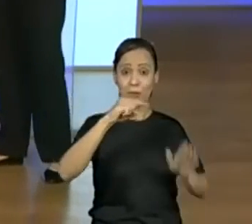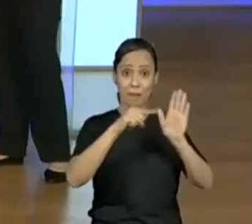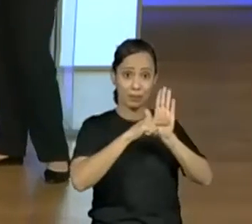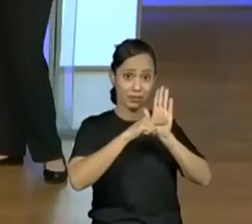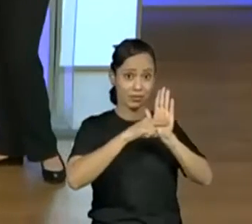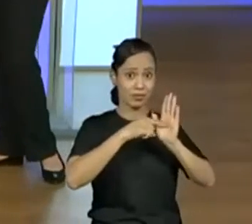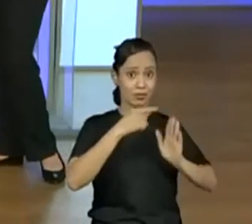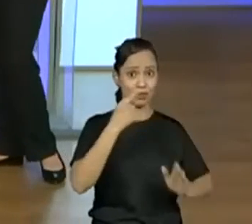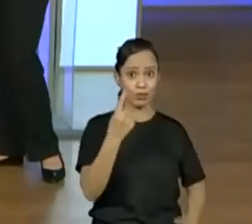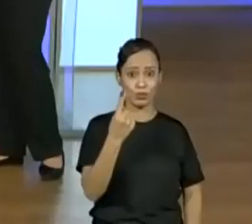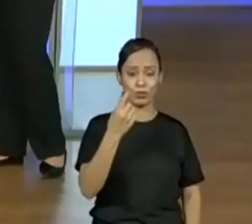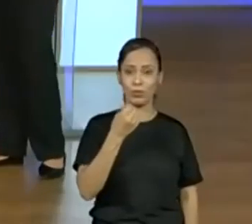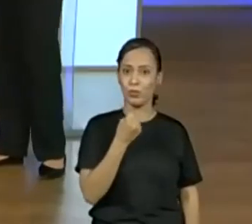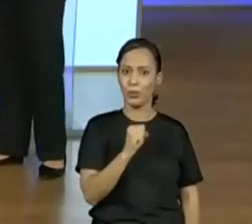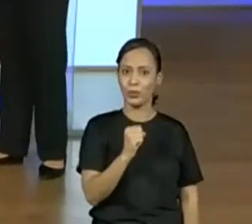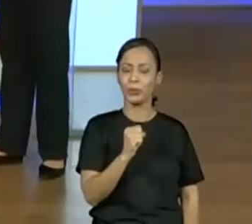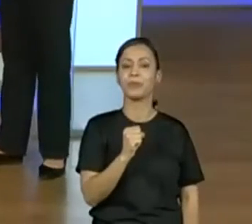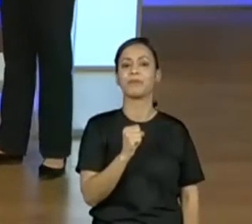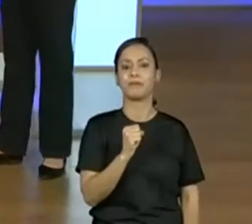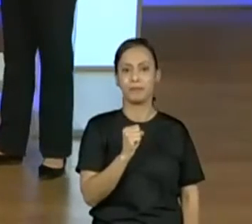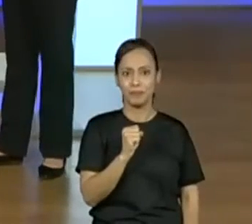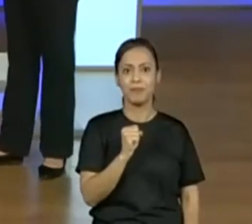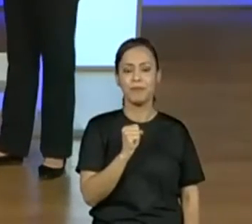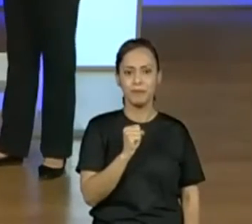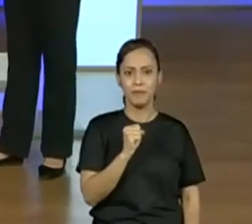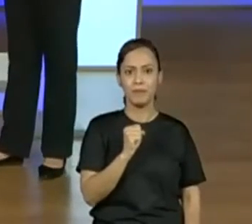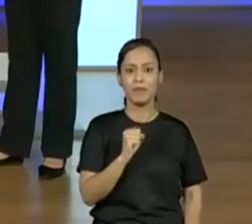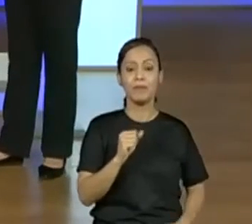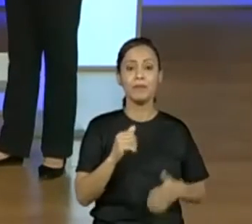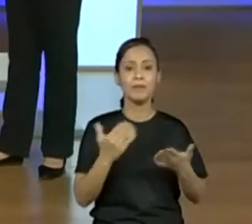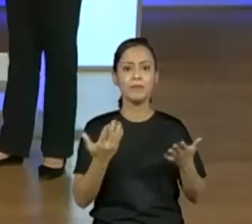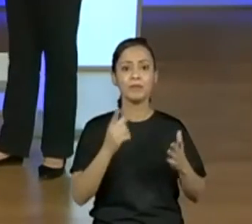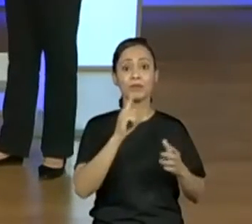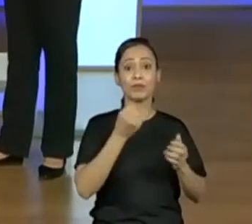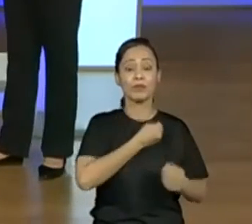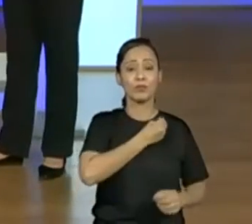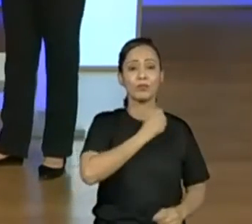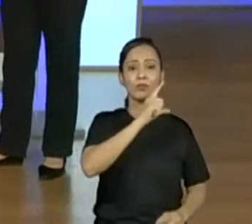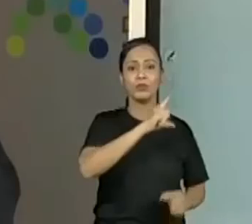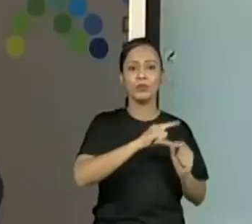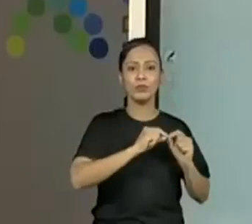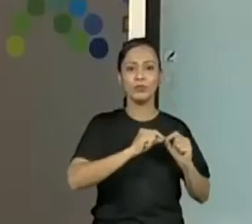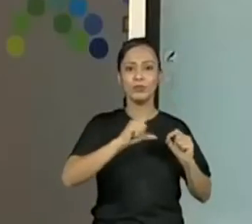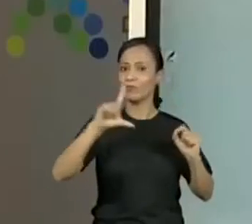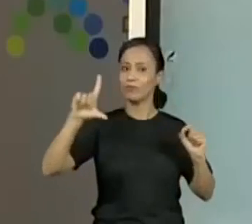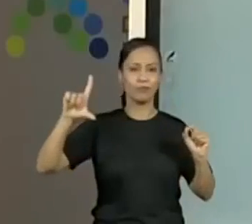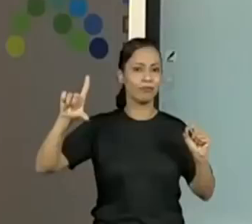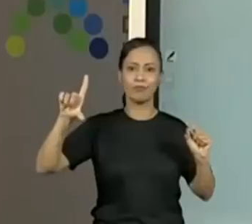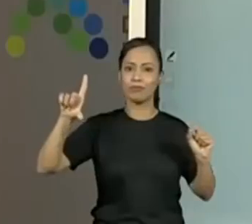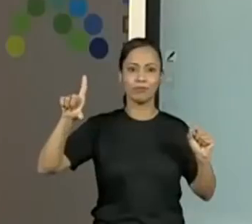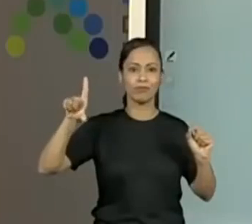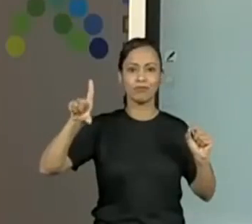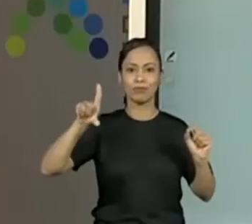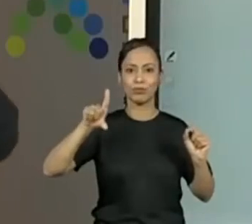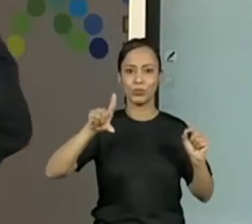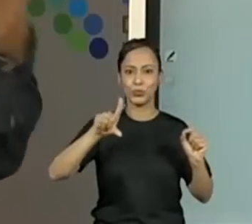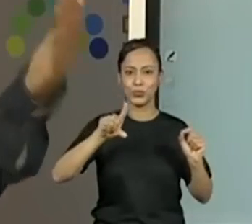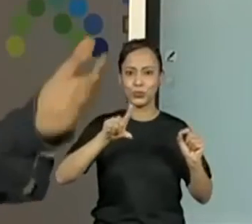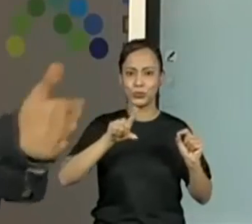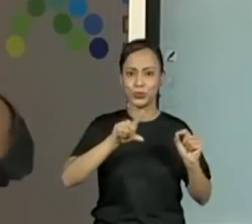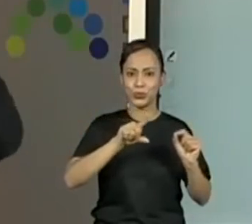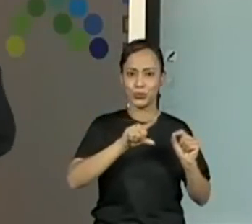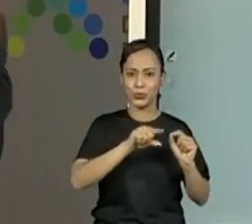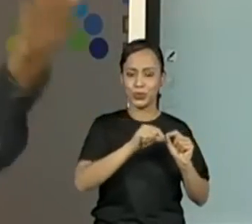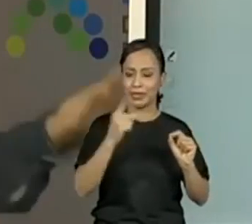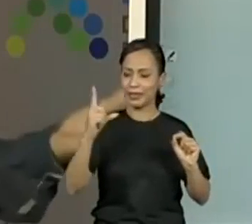nessa maneira decrescente, não é? Da sequência aí numérica, quer dizer,